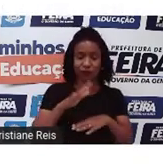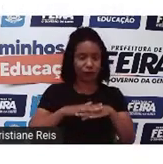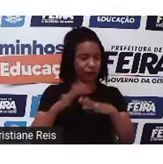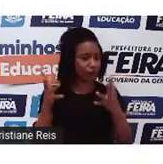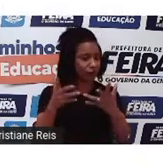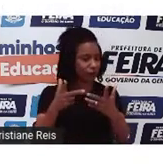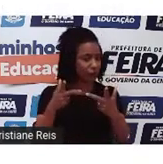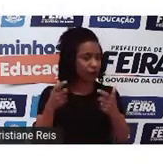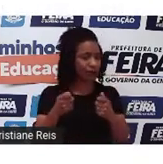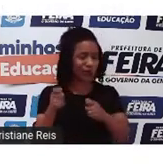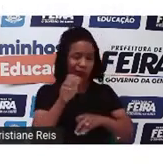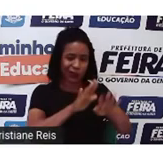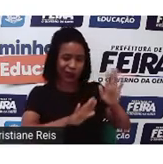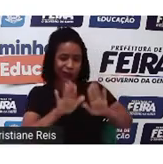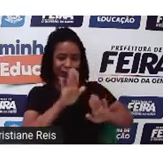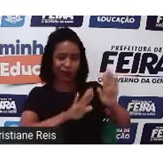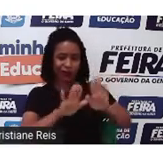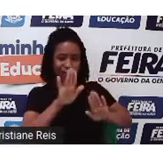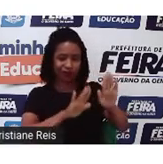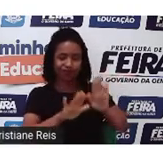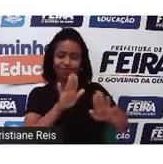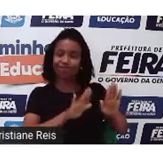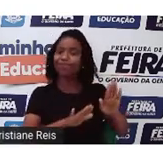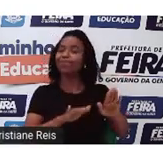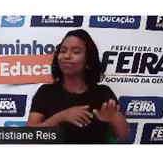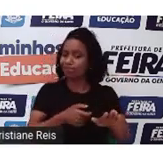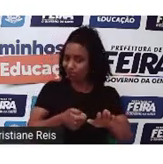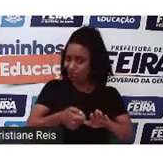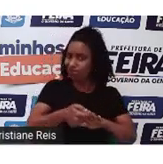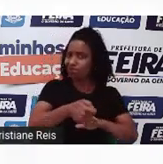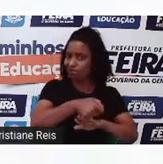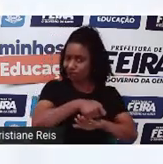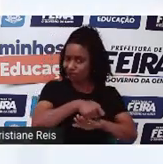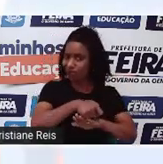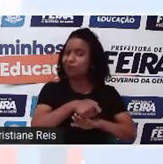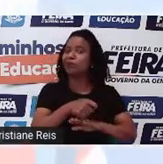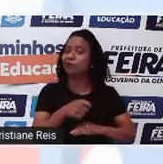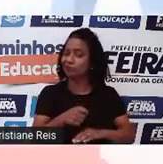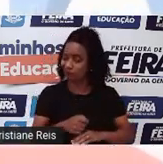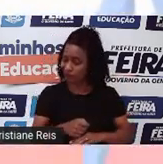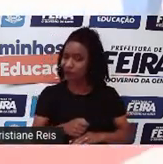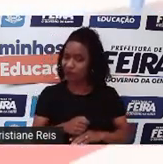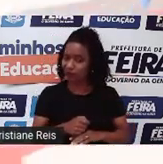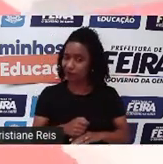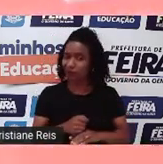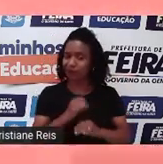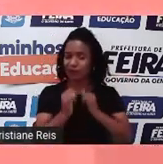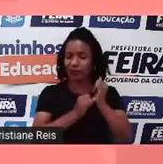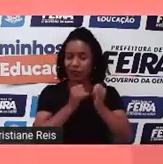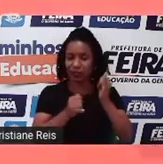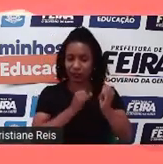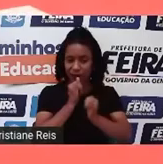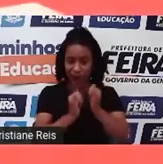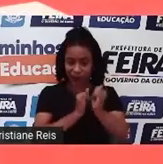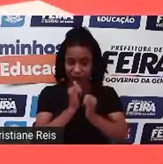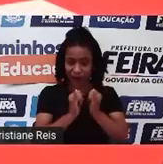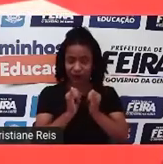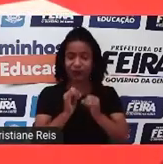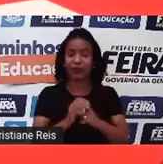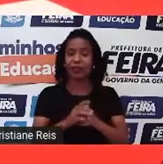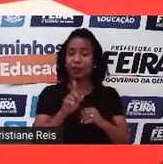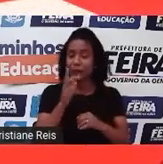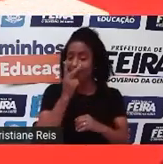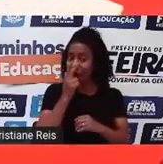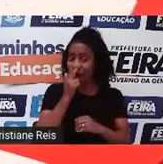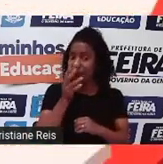evitar as fraudes na internet. Ok, students? Algo que parece bom demais pode ser